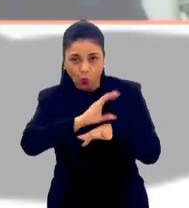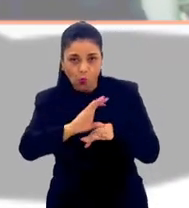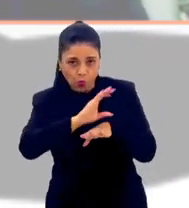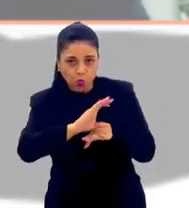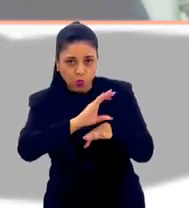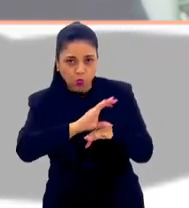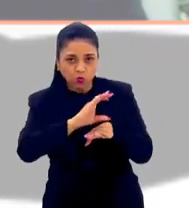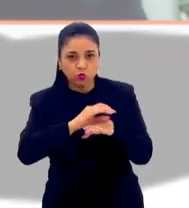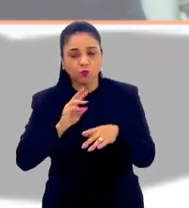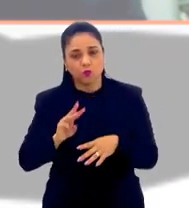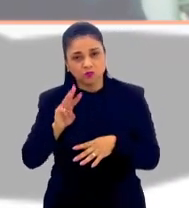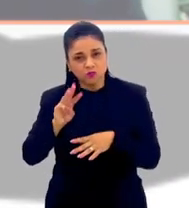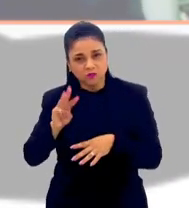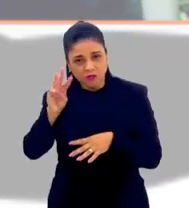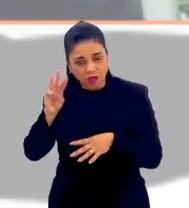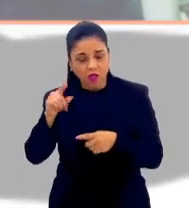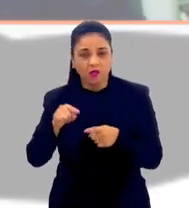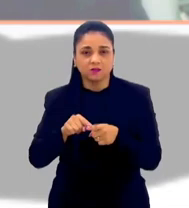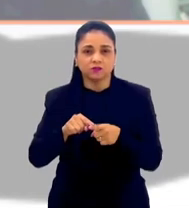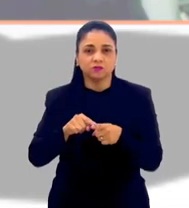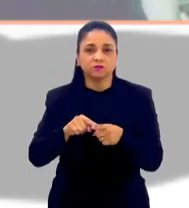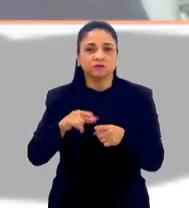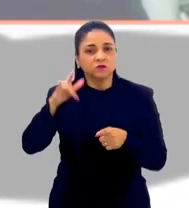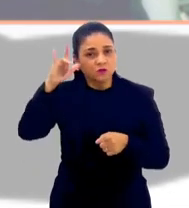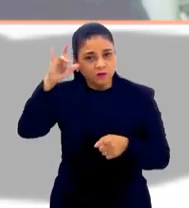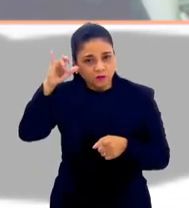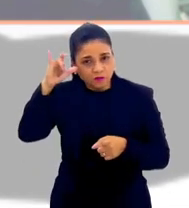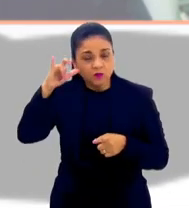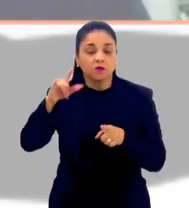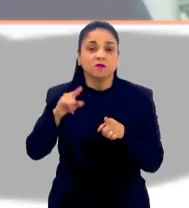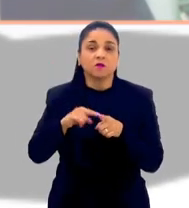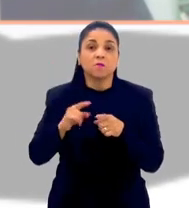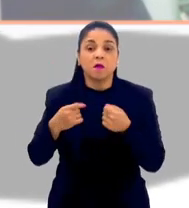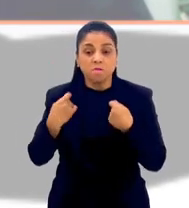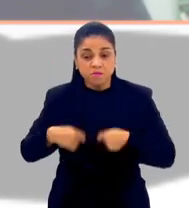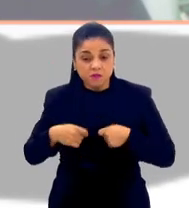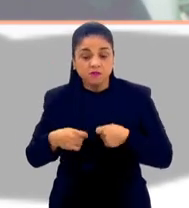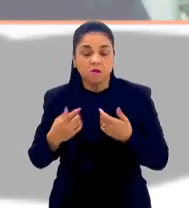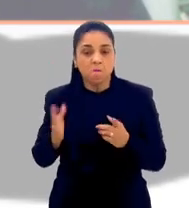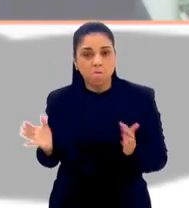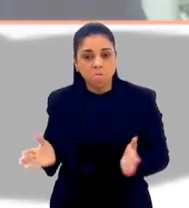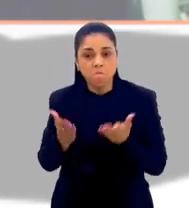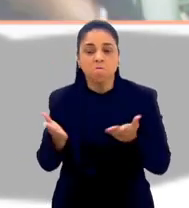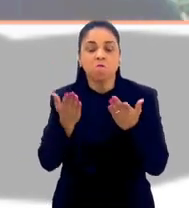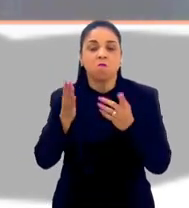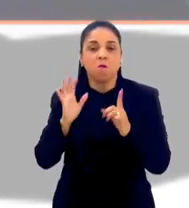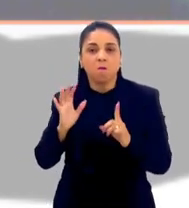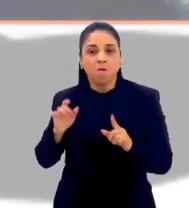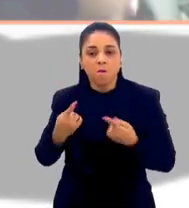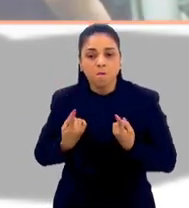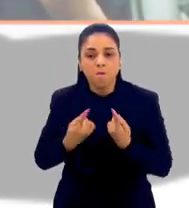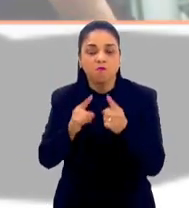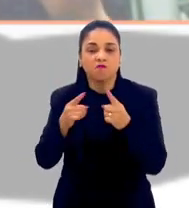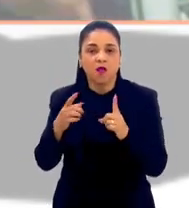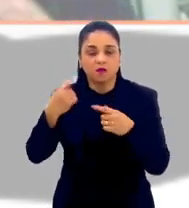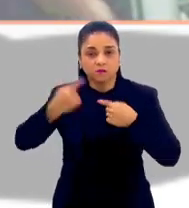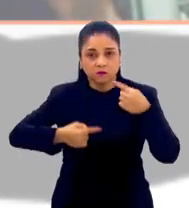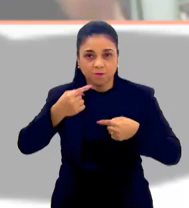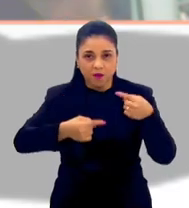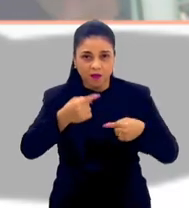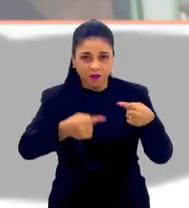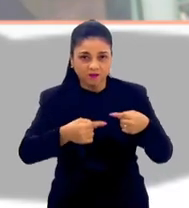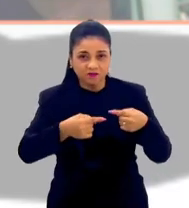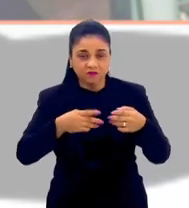claro, através do meu site, da Humaniz, através das minhas redes, mas volto, tem que provocar debate. Se você entra em algum lugar que você